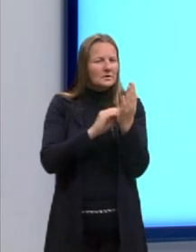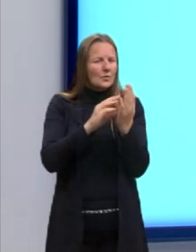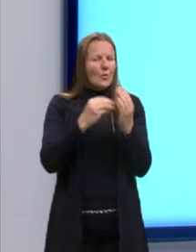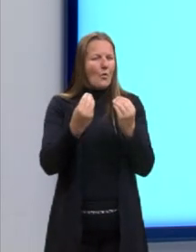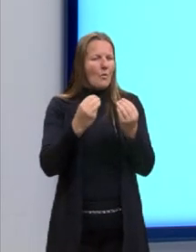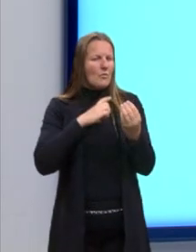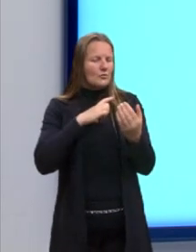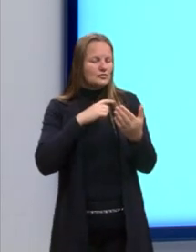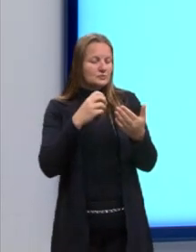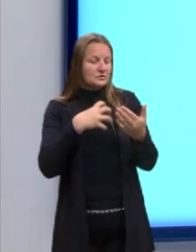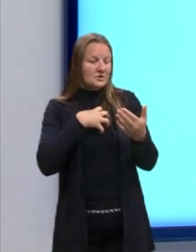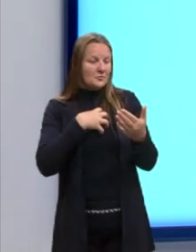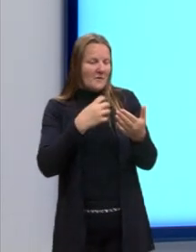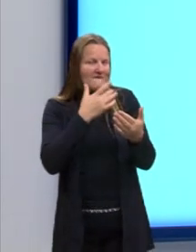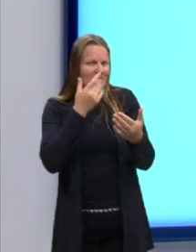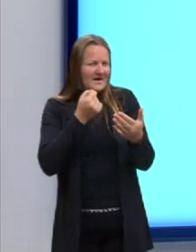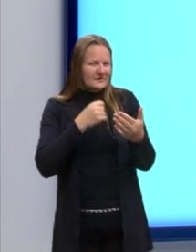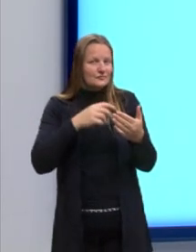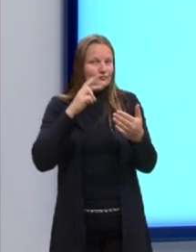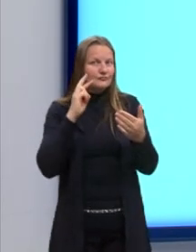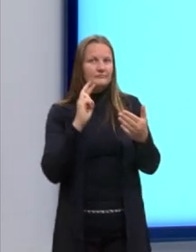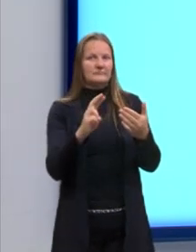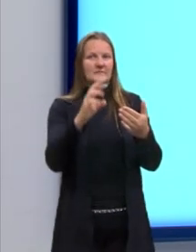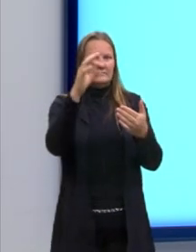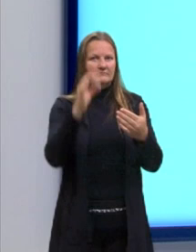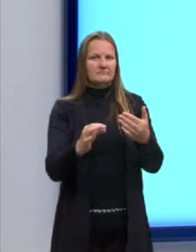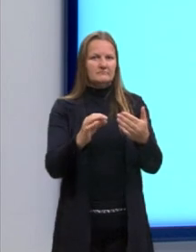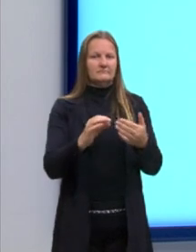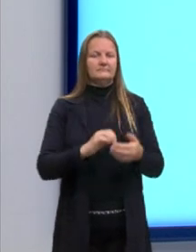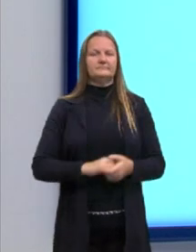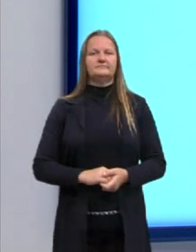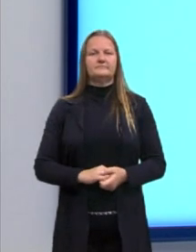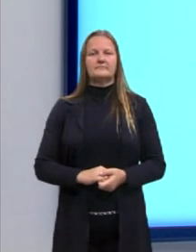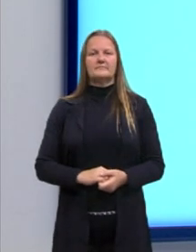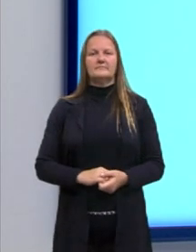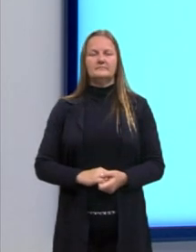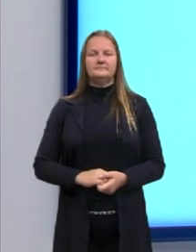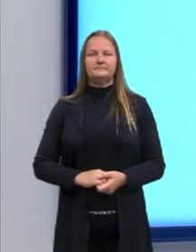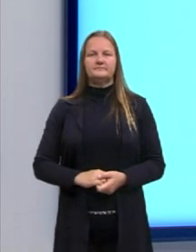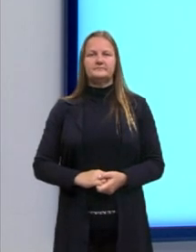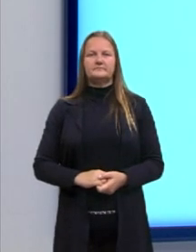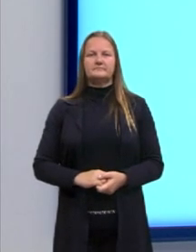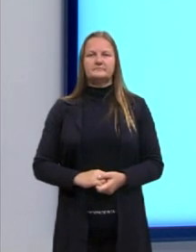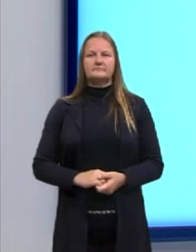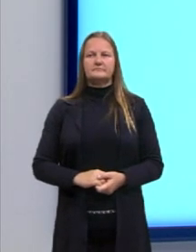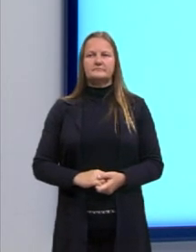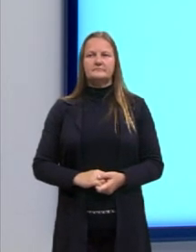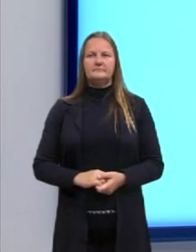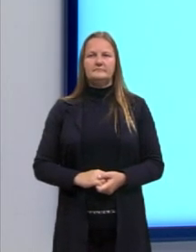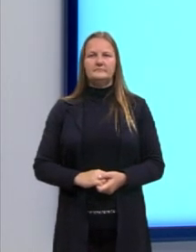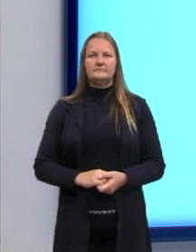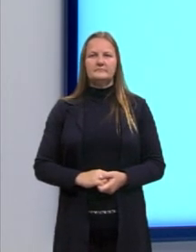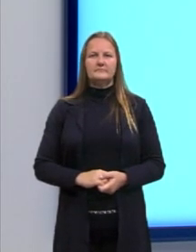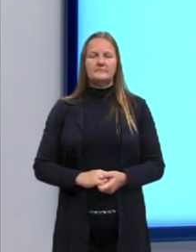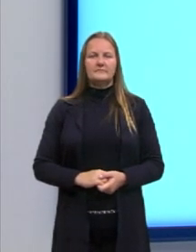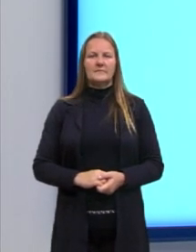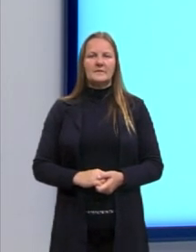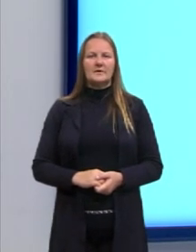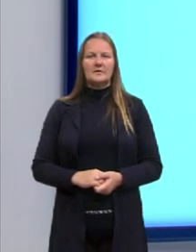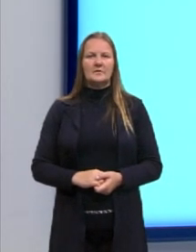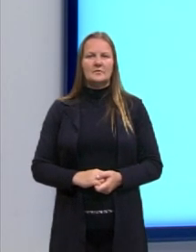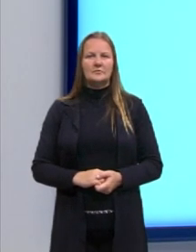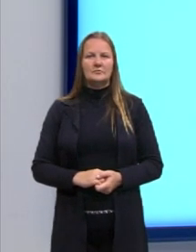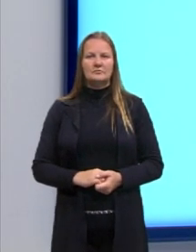questões quanto de prova, é mais fácil acertar as questões com maior rapidez e também com maior segurança.